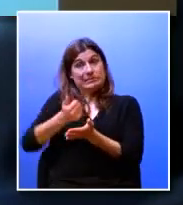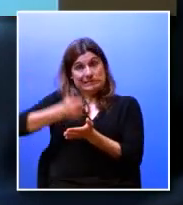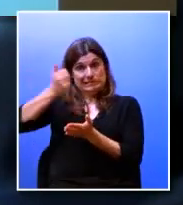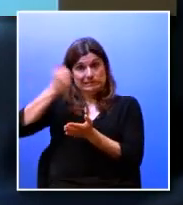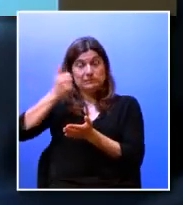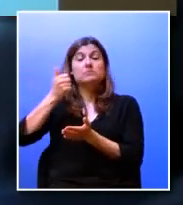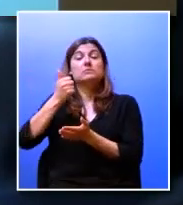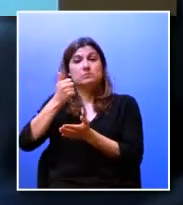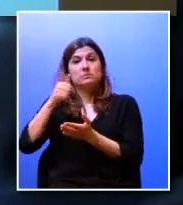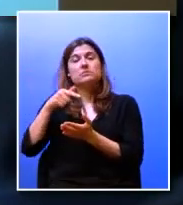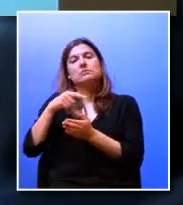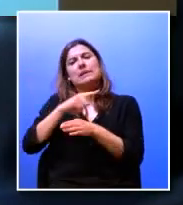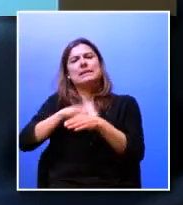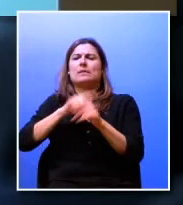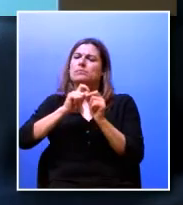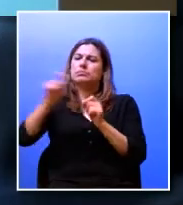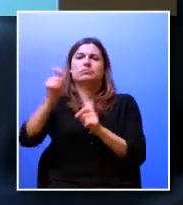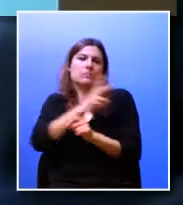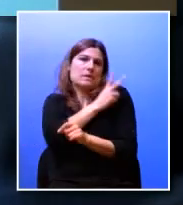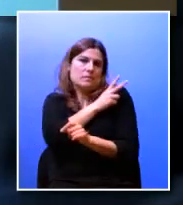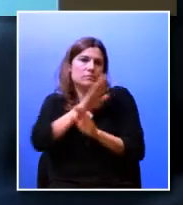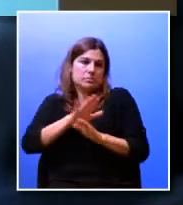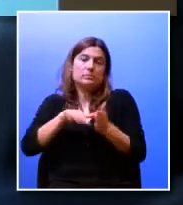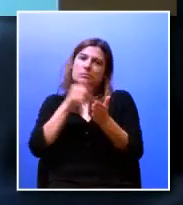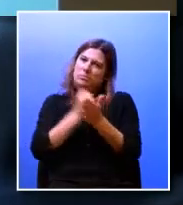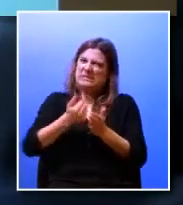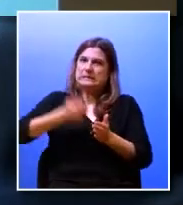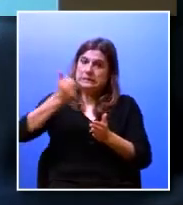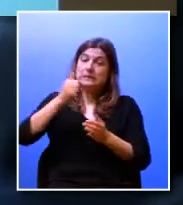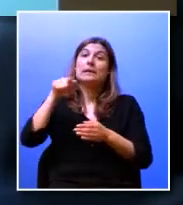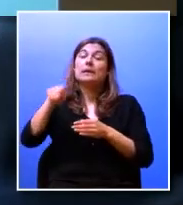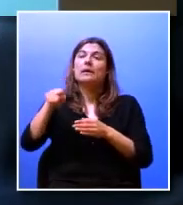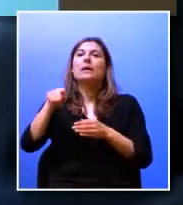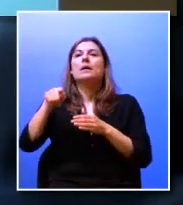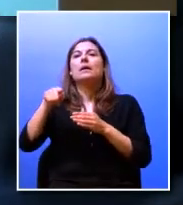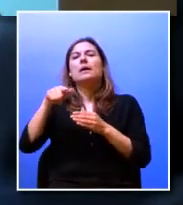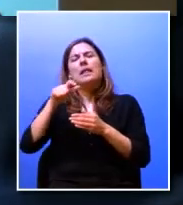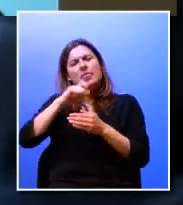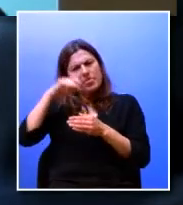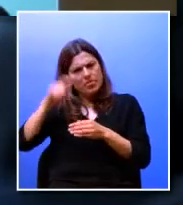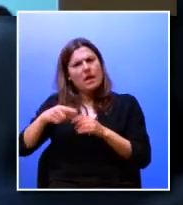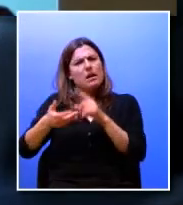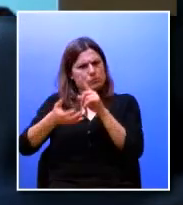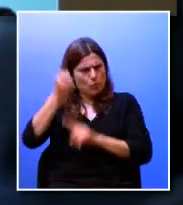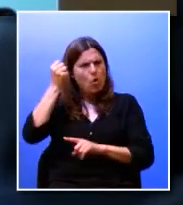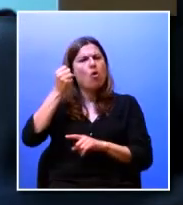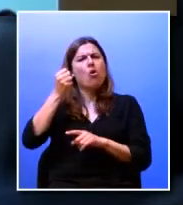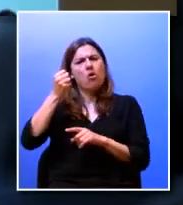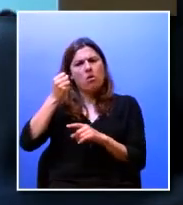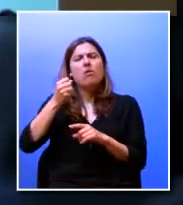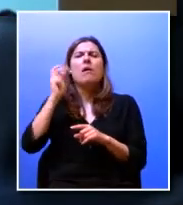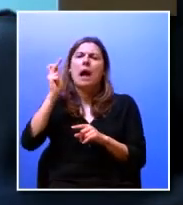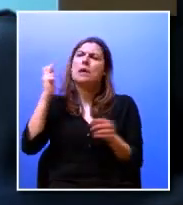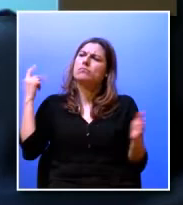concluírem os seus percursos académicos e isso consegue-se fazer e conseguimos fazer isto ao longo dos anos de facto de consequência